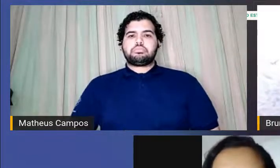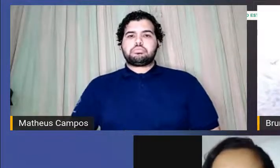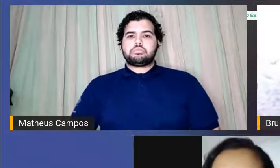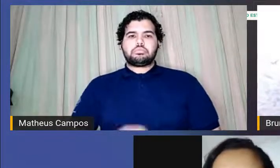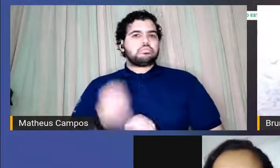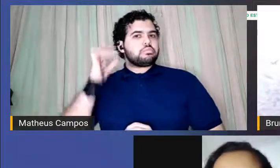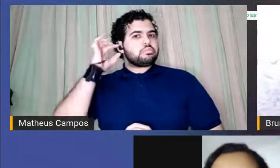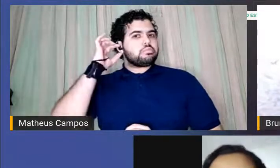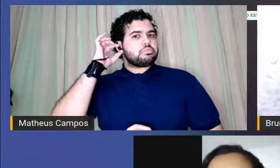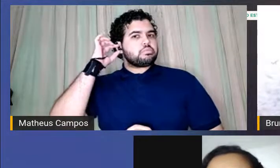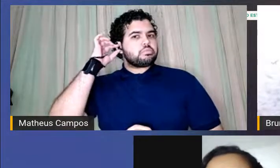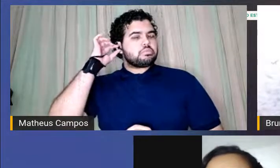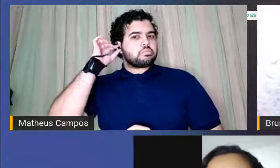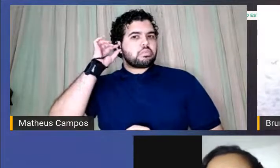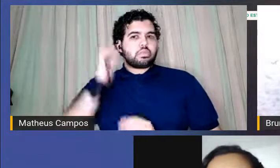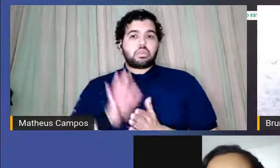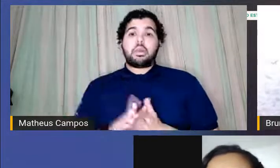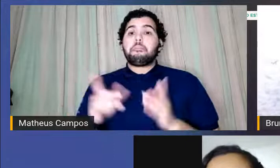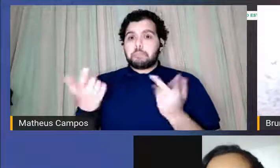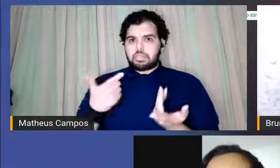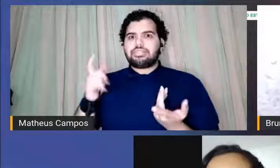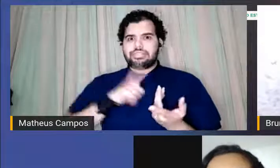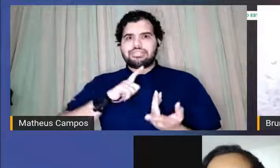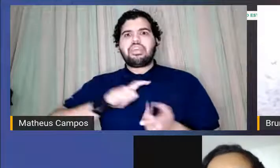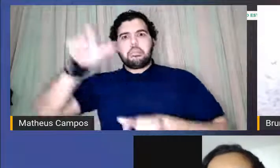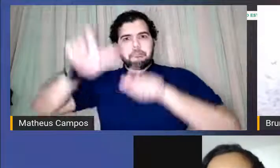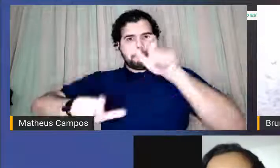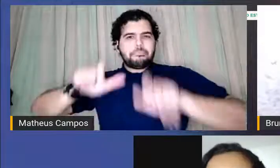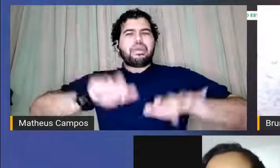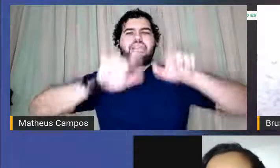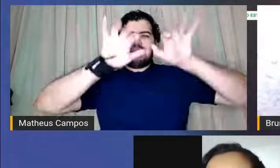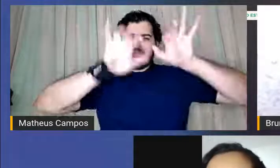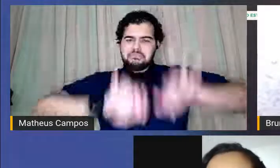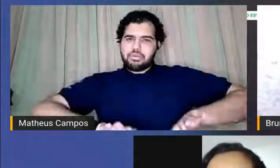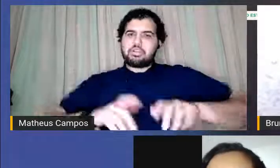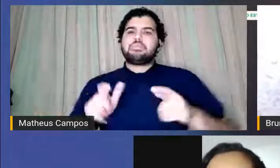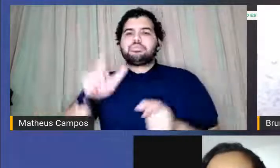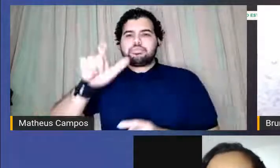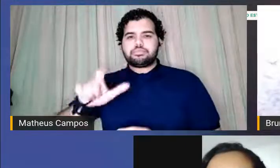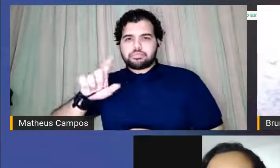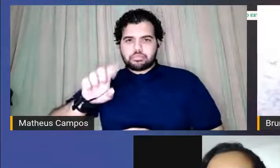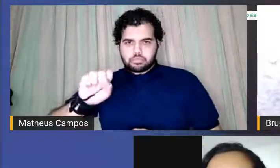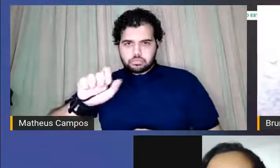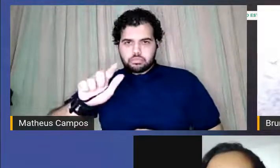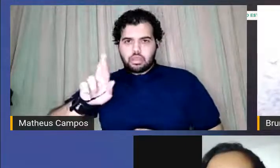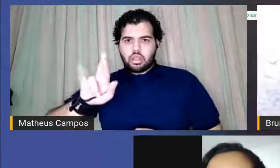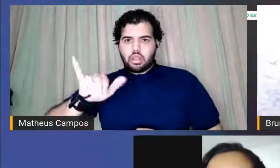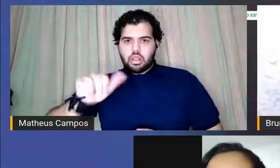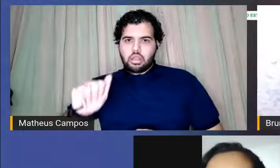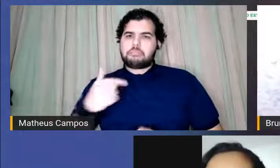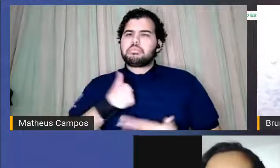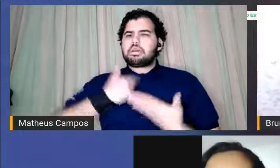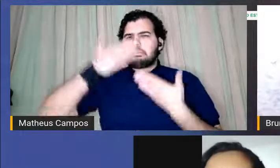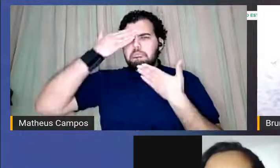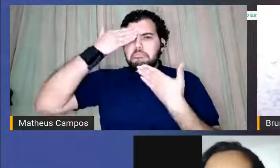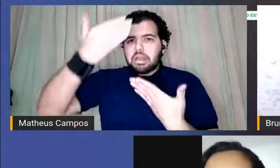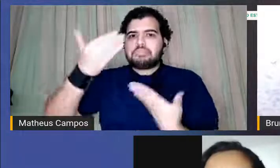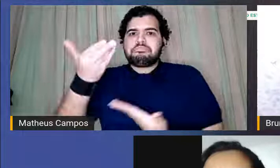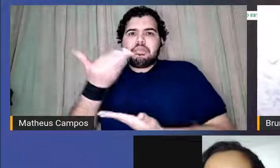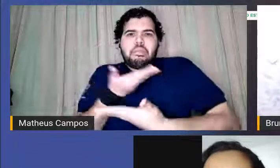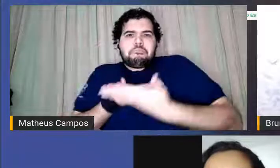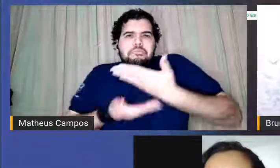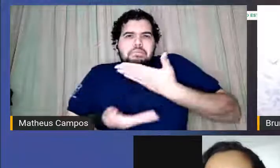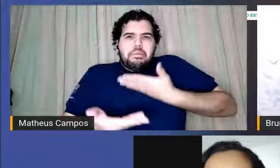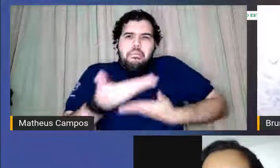tá tendo alguns comentários aqui né a Sabrina disse agradeço demais pela troca de hoje